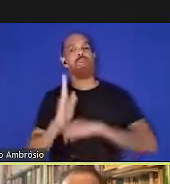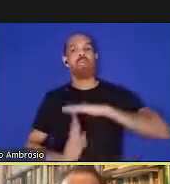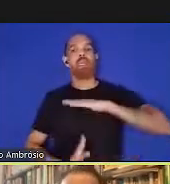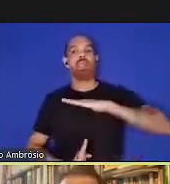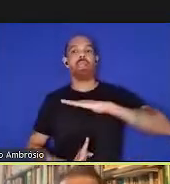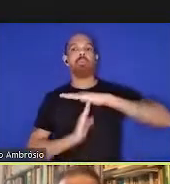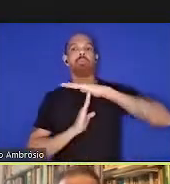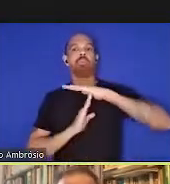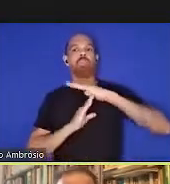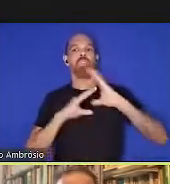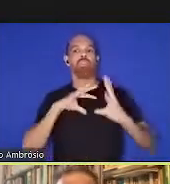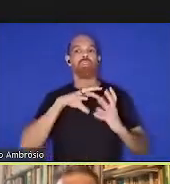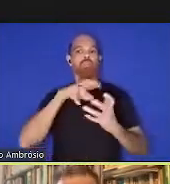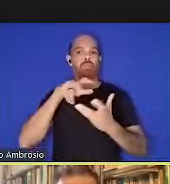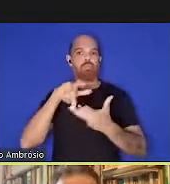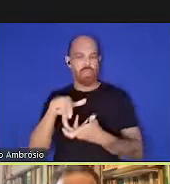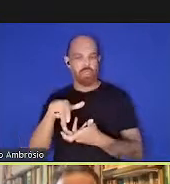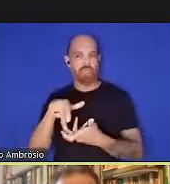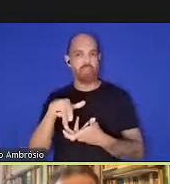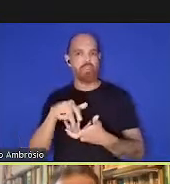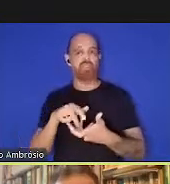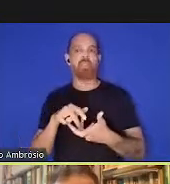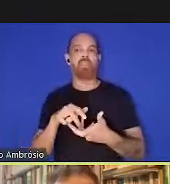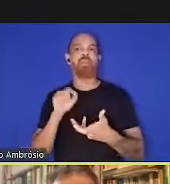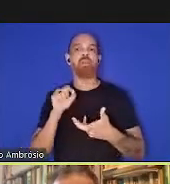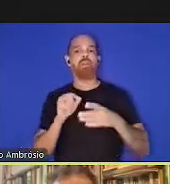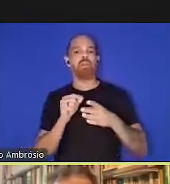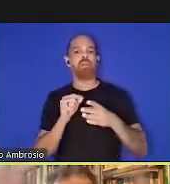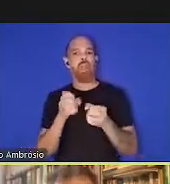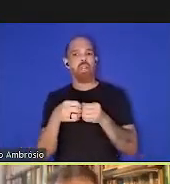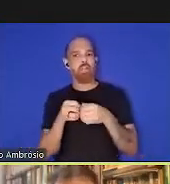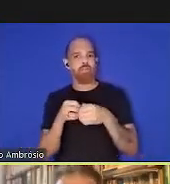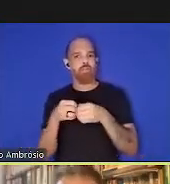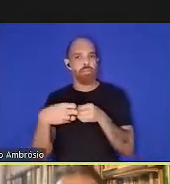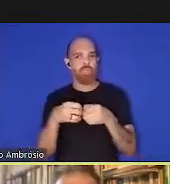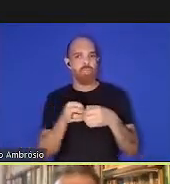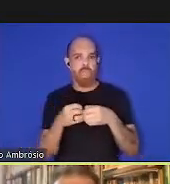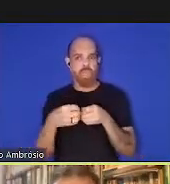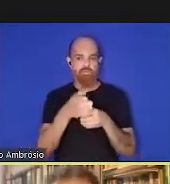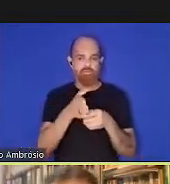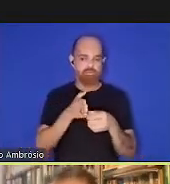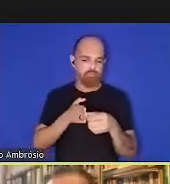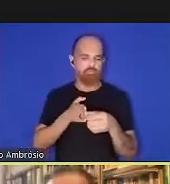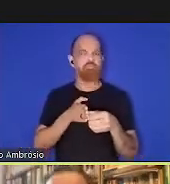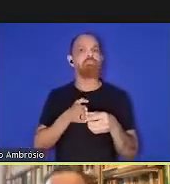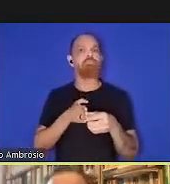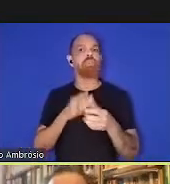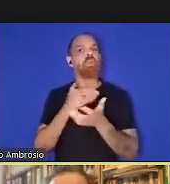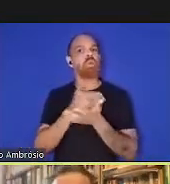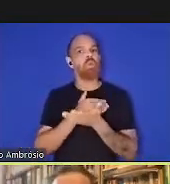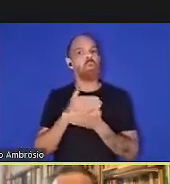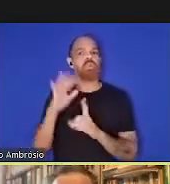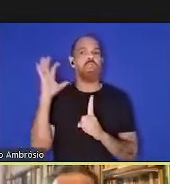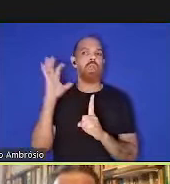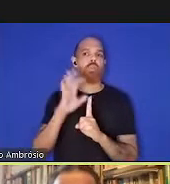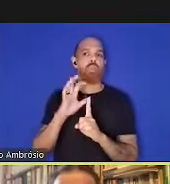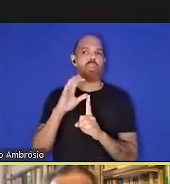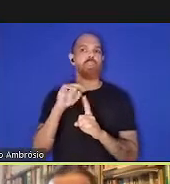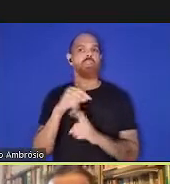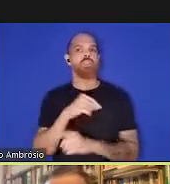planetários, limiares planetários, que começam a ameaçar o planeta